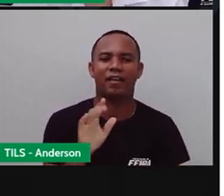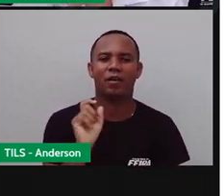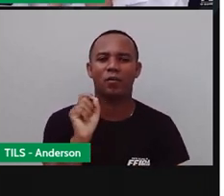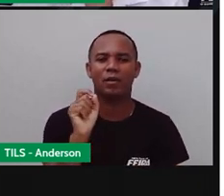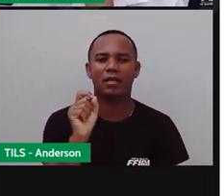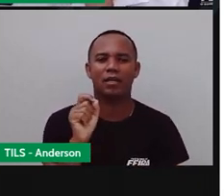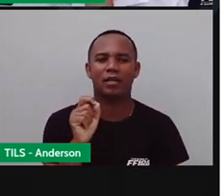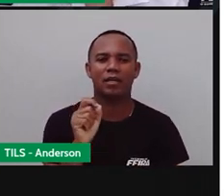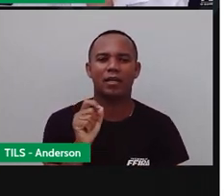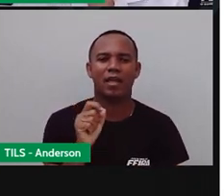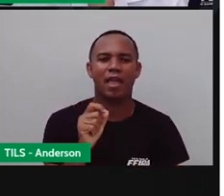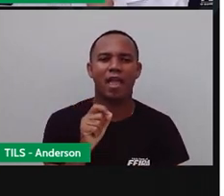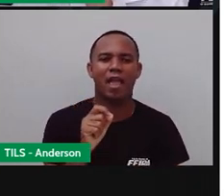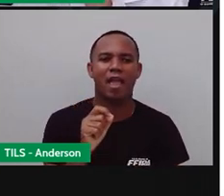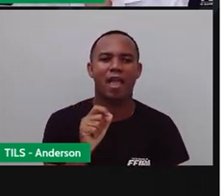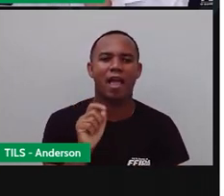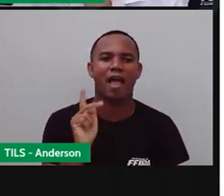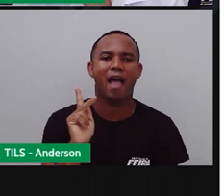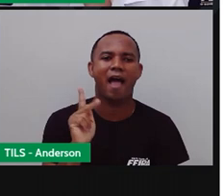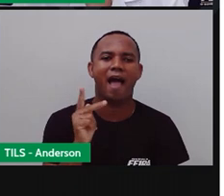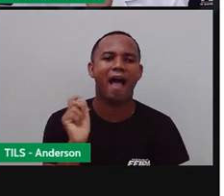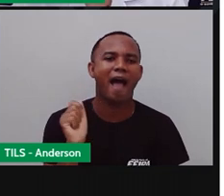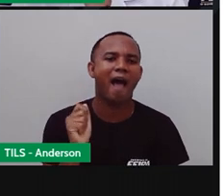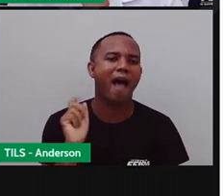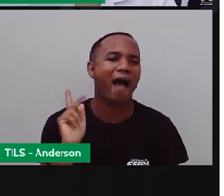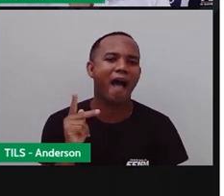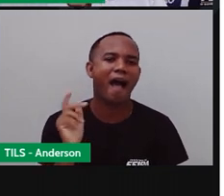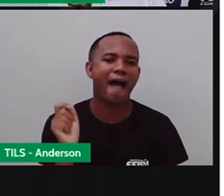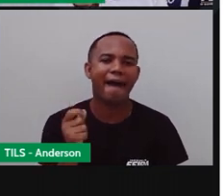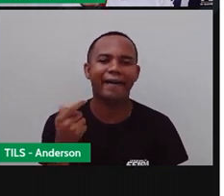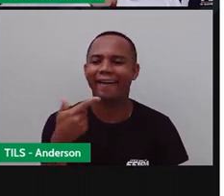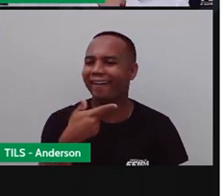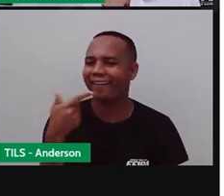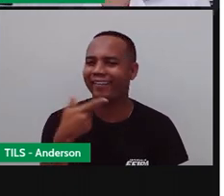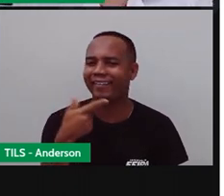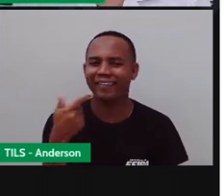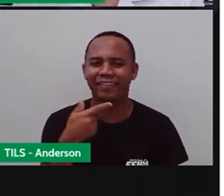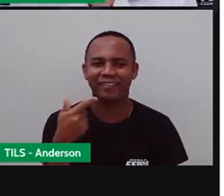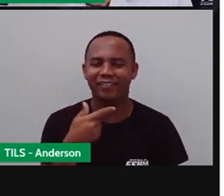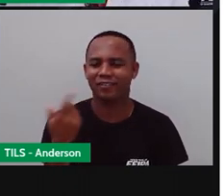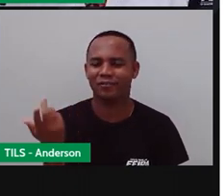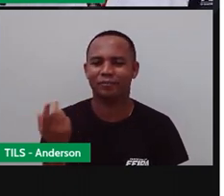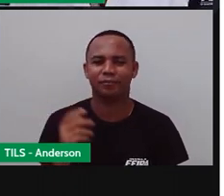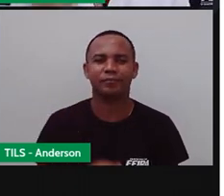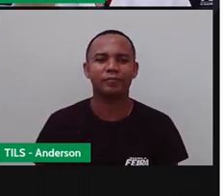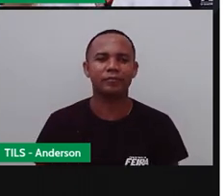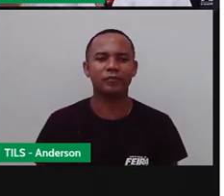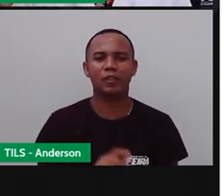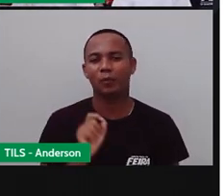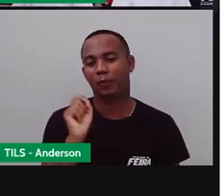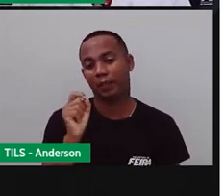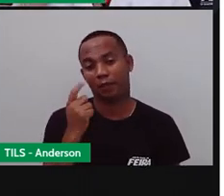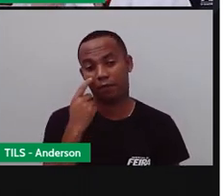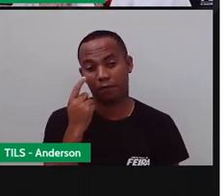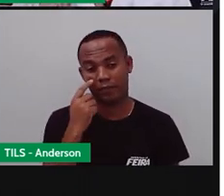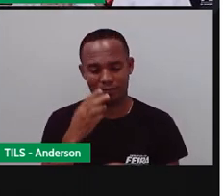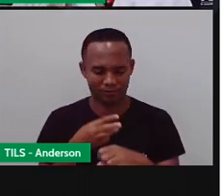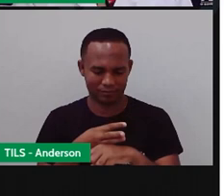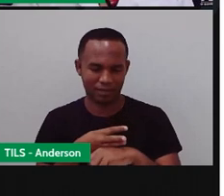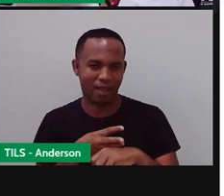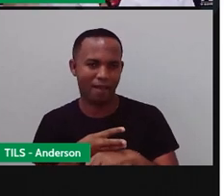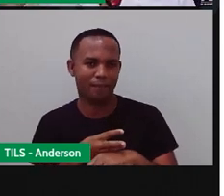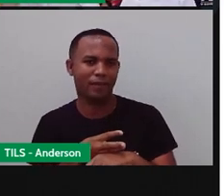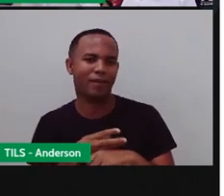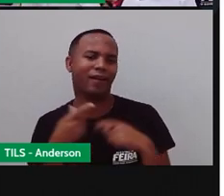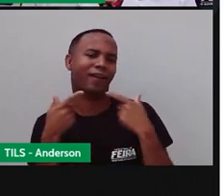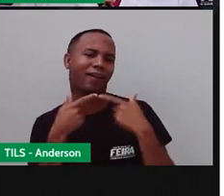é pra dar a ideia que a gente tá o quê? Sorrindo. Que é o que a gente faz sempre aí no WhatsApp. WhatsApp, não é isso, Anderson? A gente coloca o kkkk pra dizer que